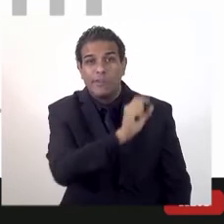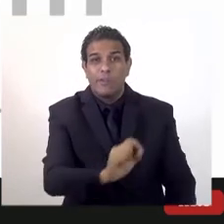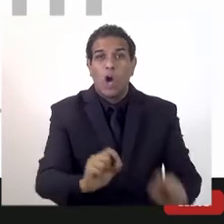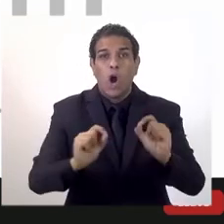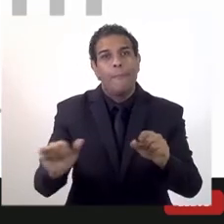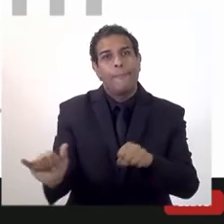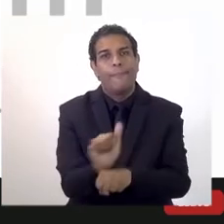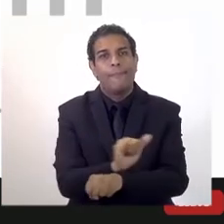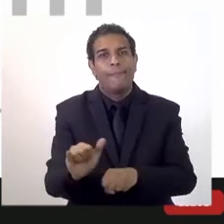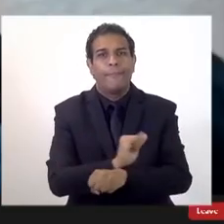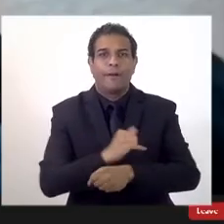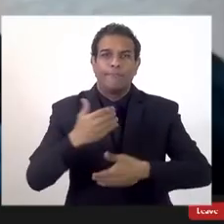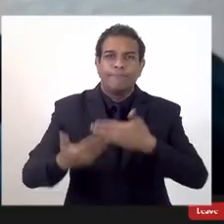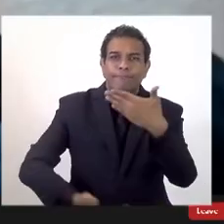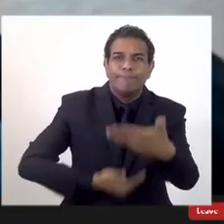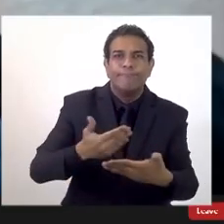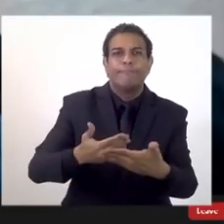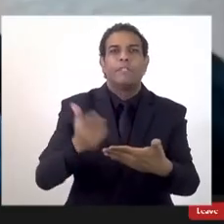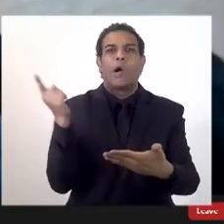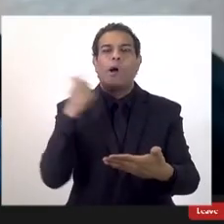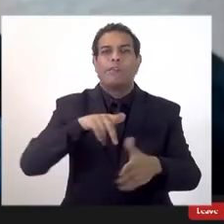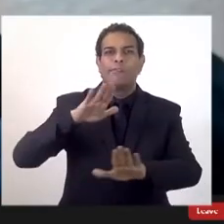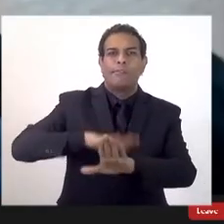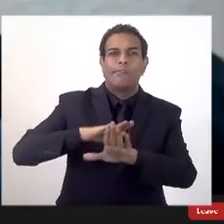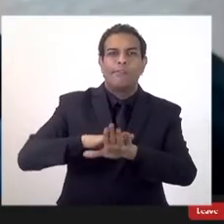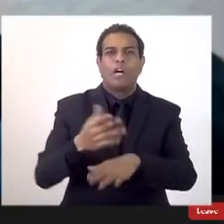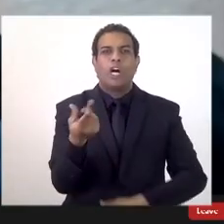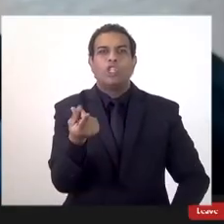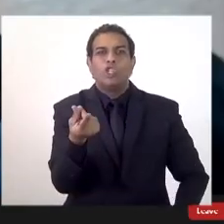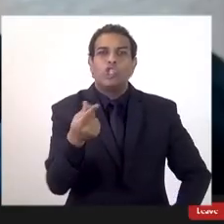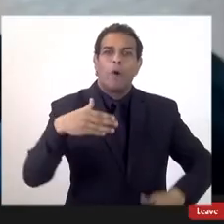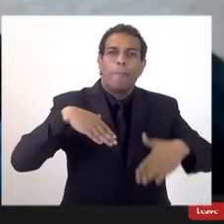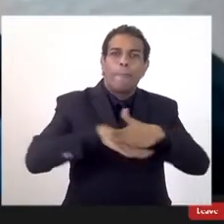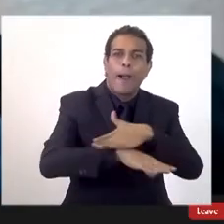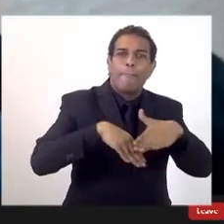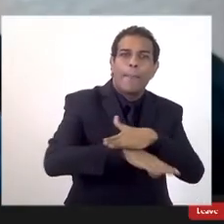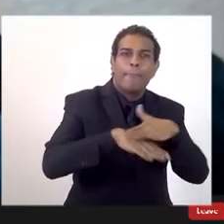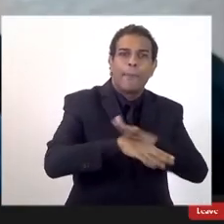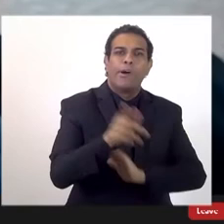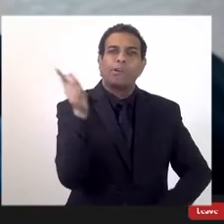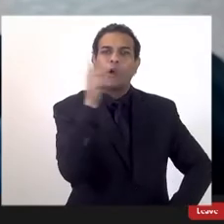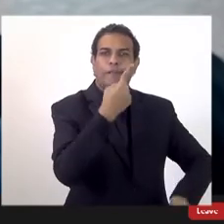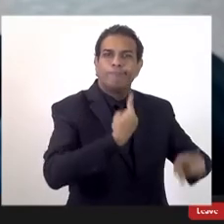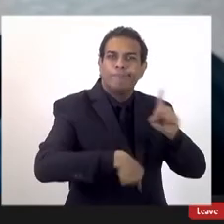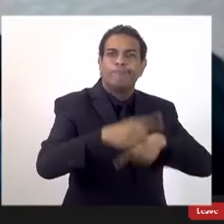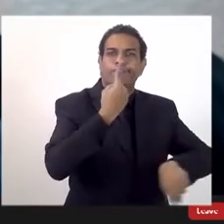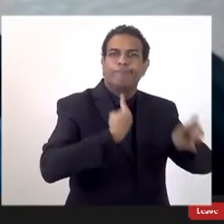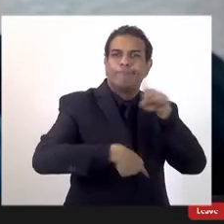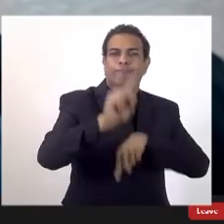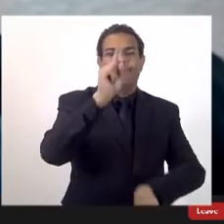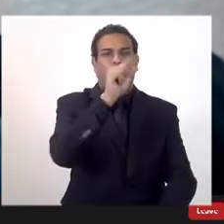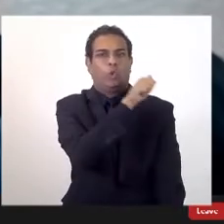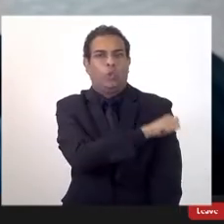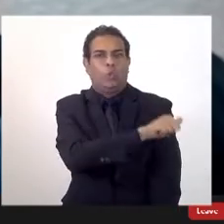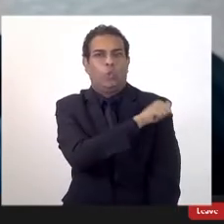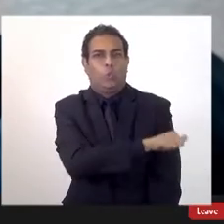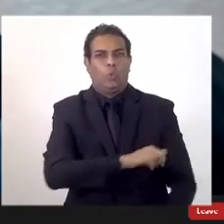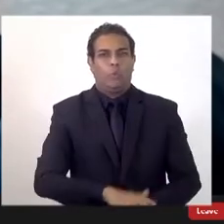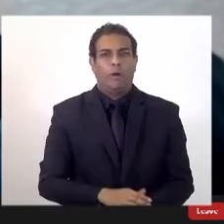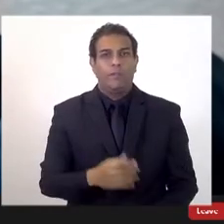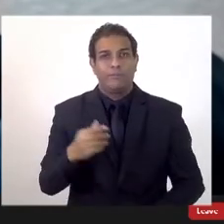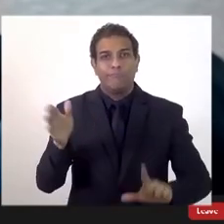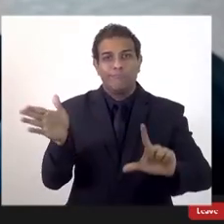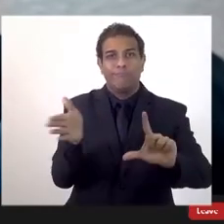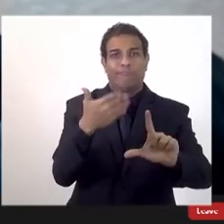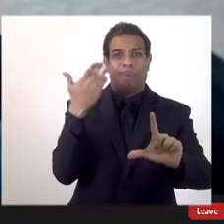estratégia que passe também por investimentos e por recursos para investimentos para reverter essa situação. Pode ir, por favor.